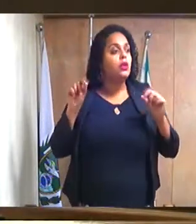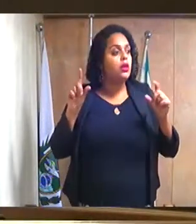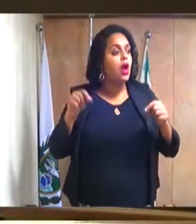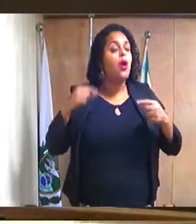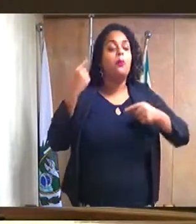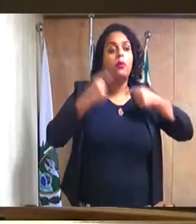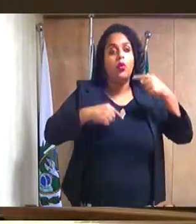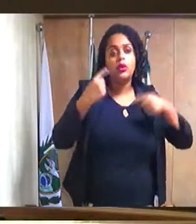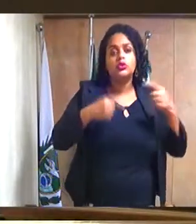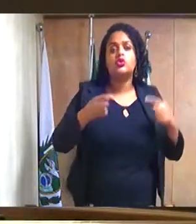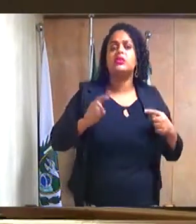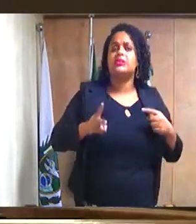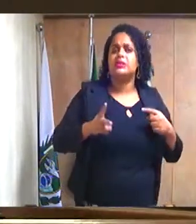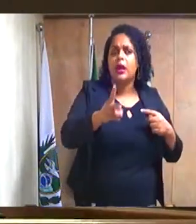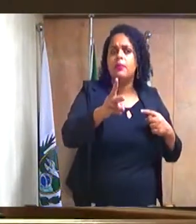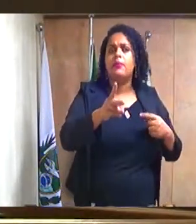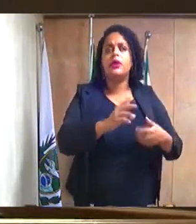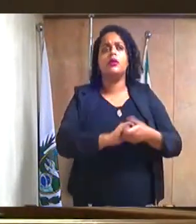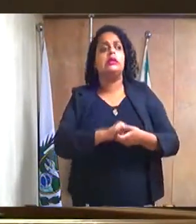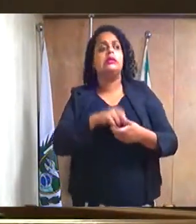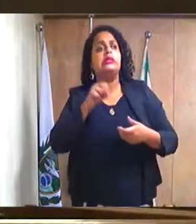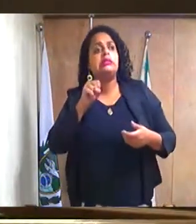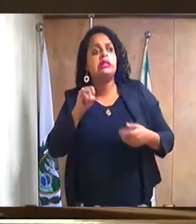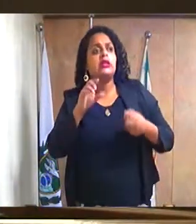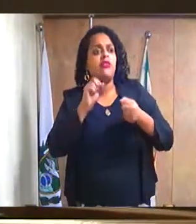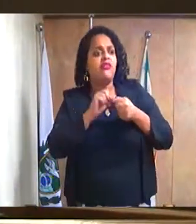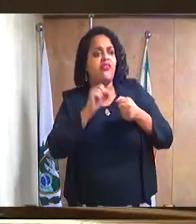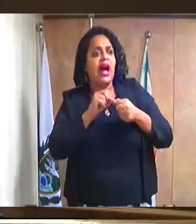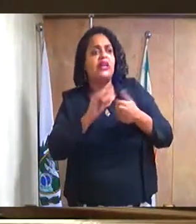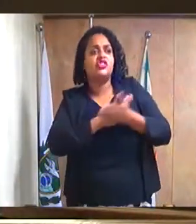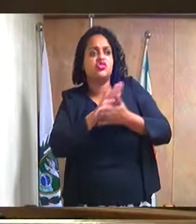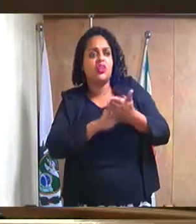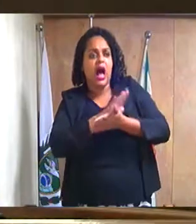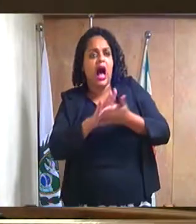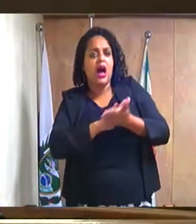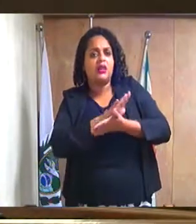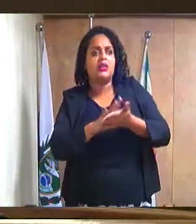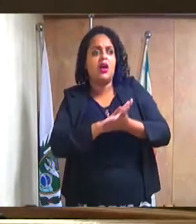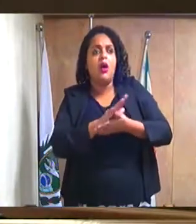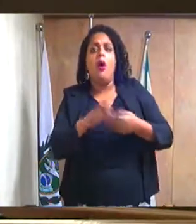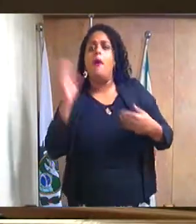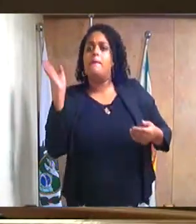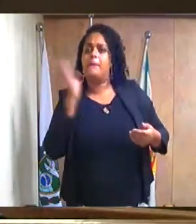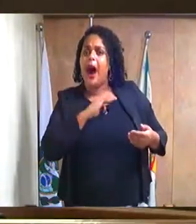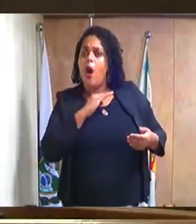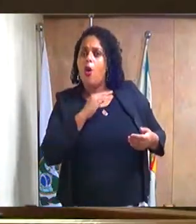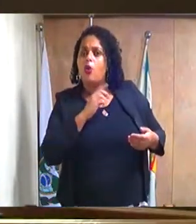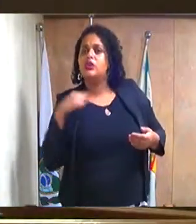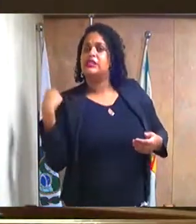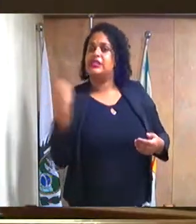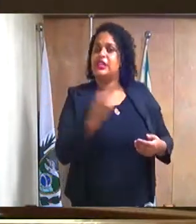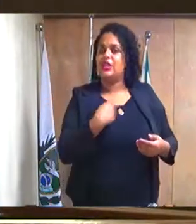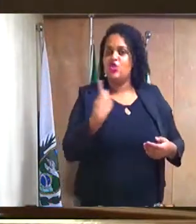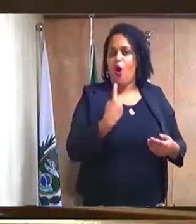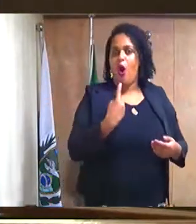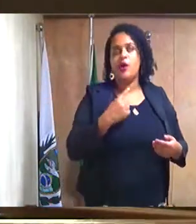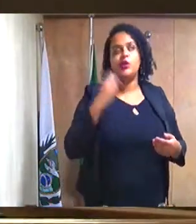ser criticado. Se não faz nada, eles falam que nós somos omissos. Se nós